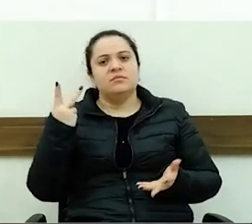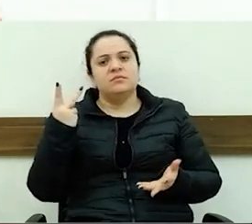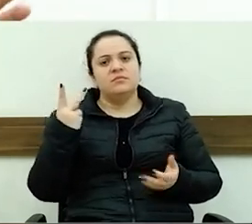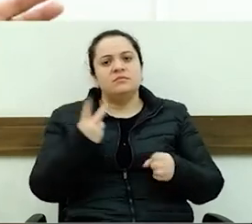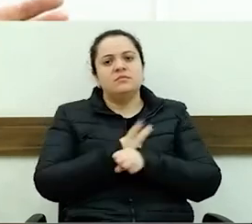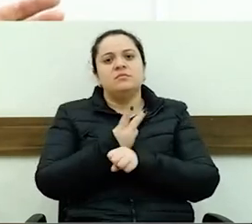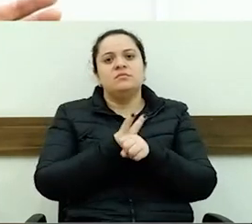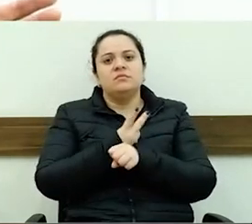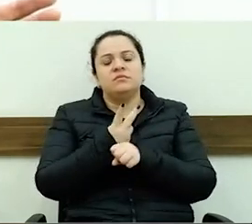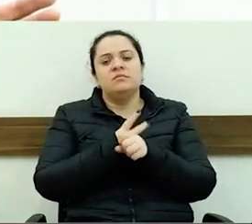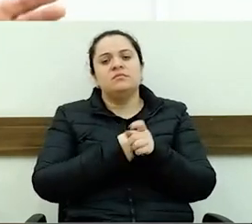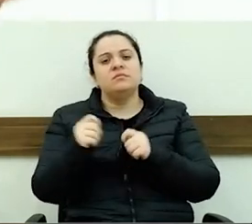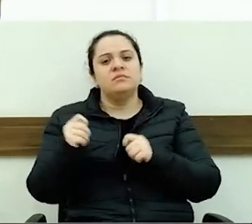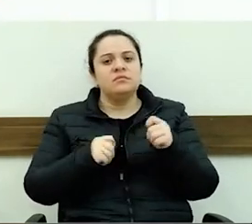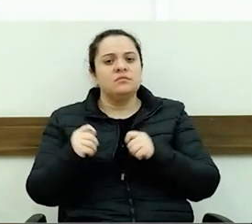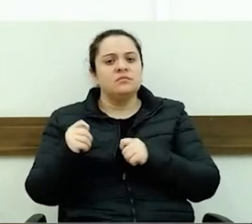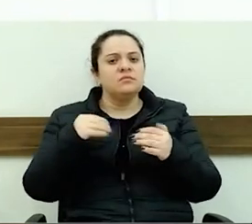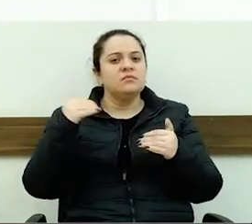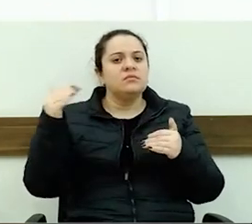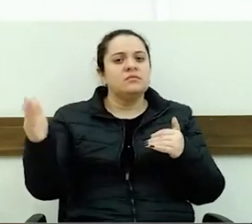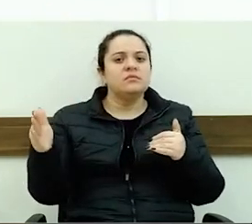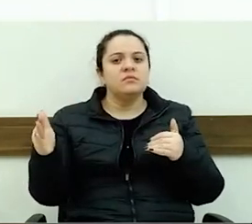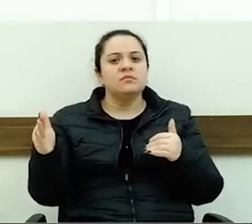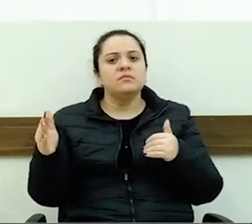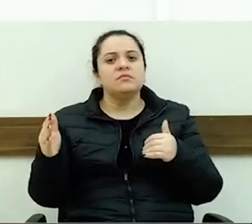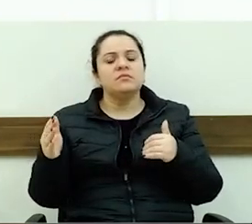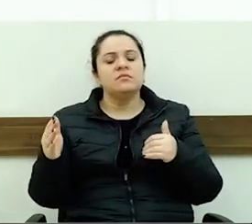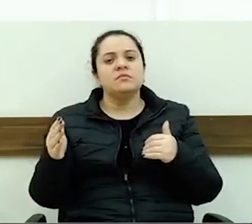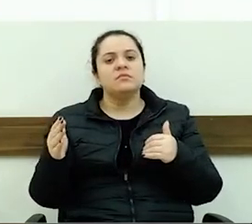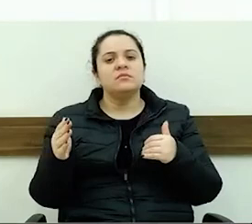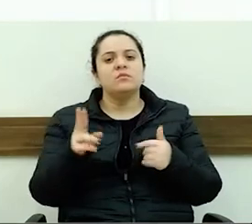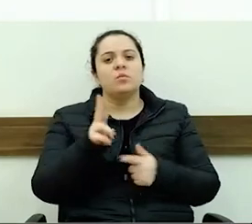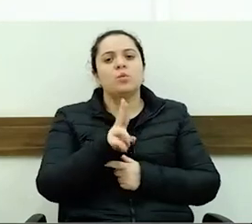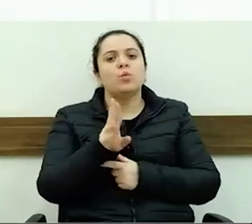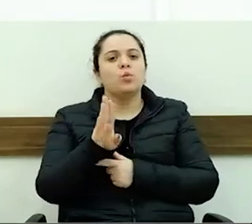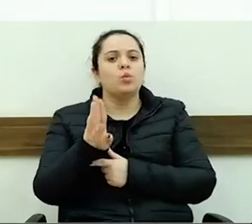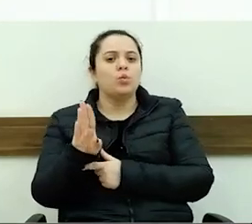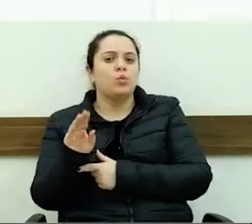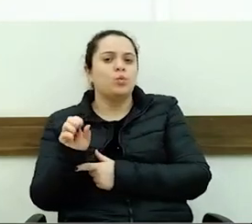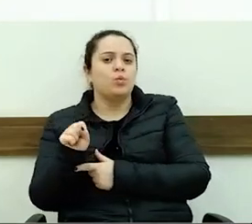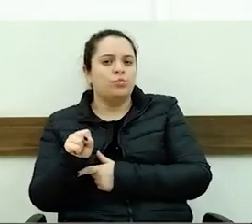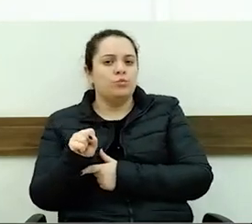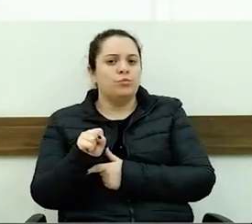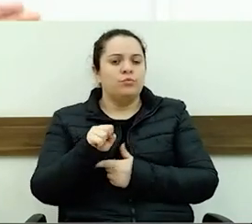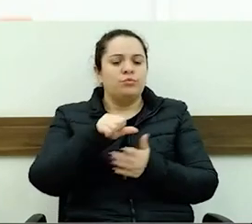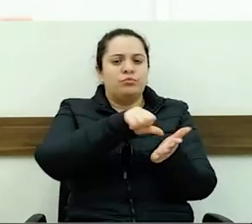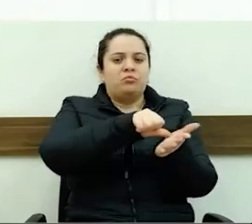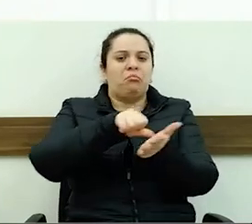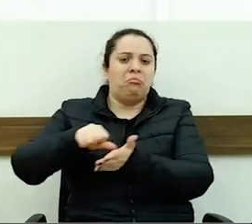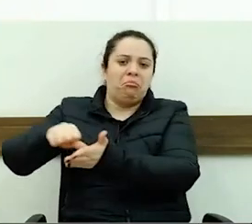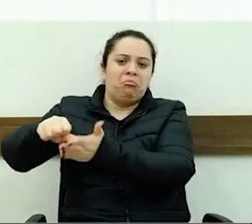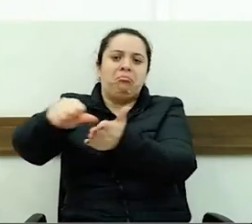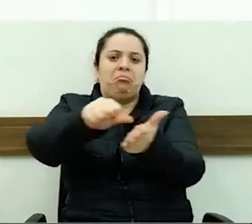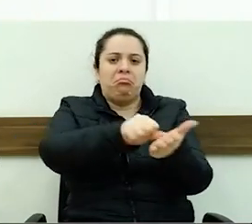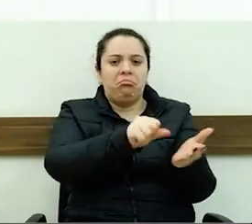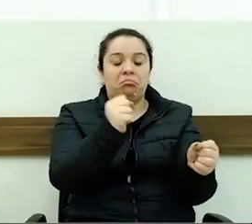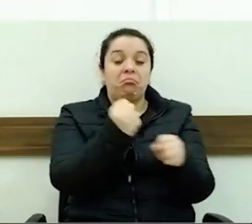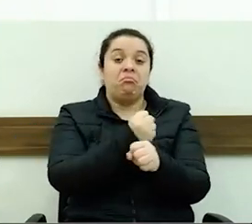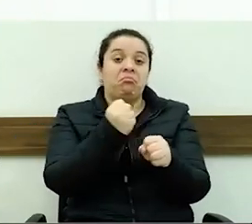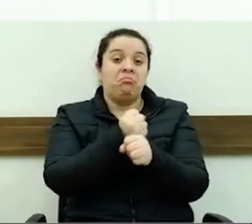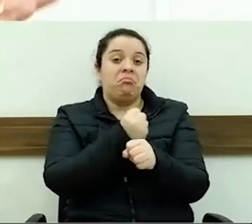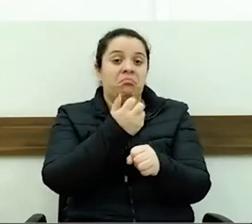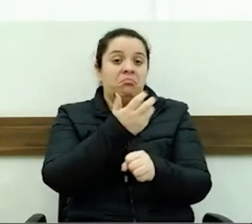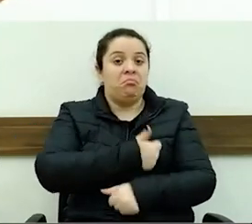os recursos que buscam lá fora, encher a cidade de UBSs, da construção da melhor qualidade possível,